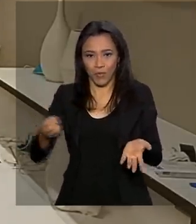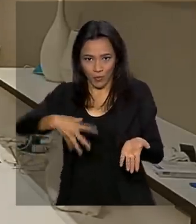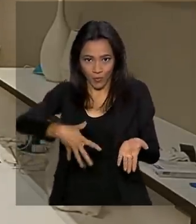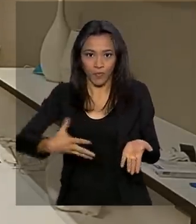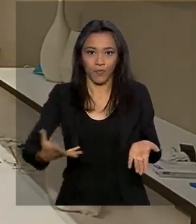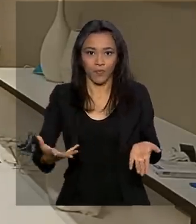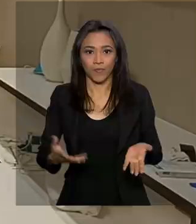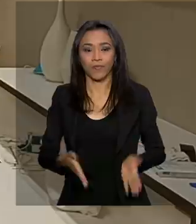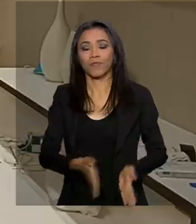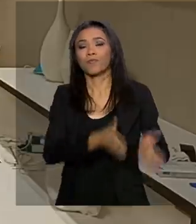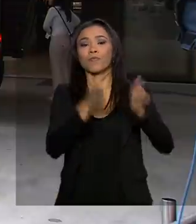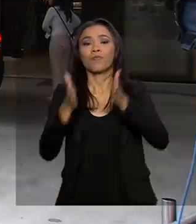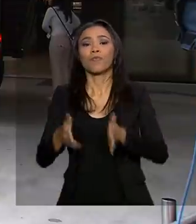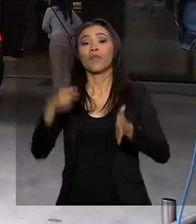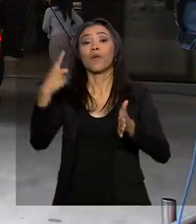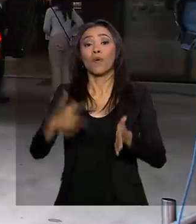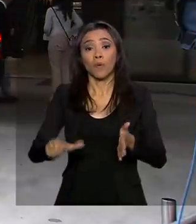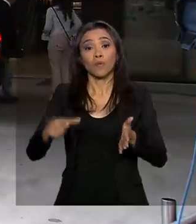Isenção de vírus.